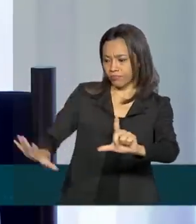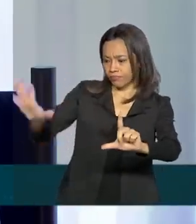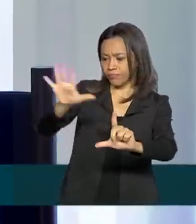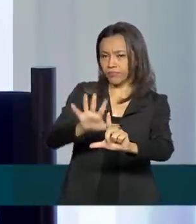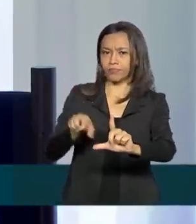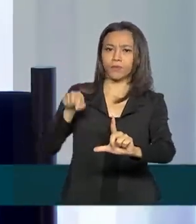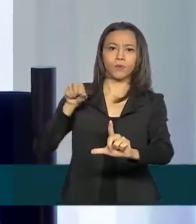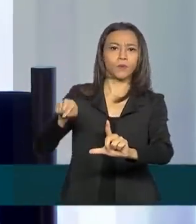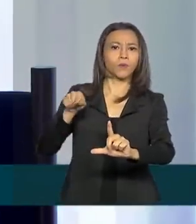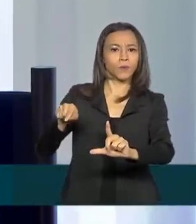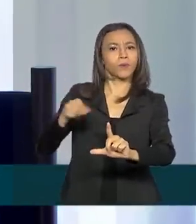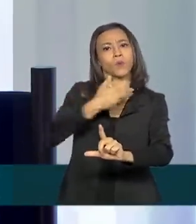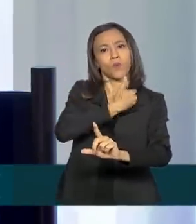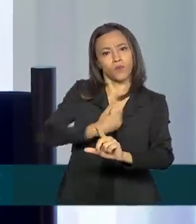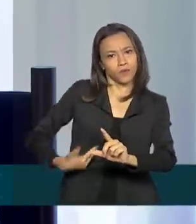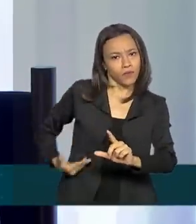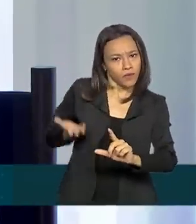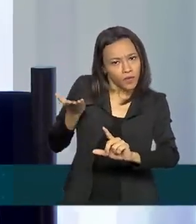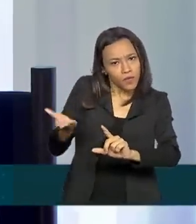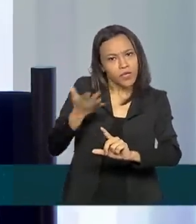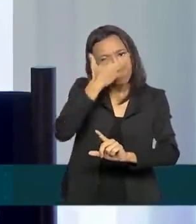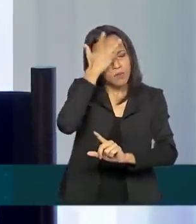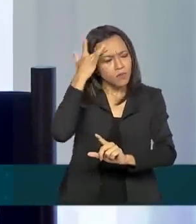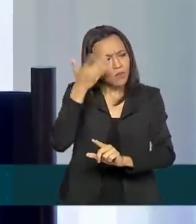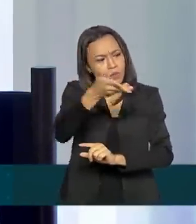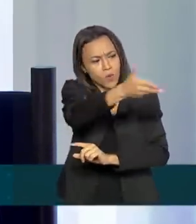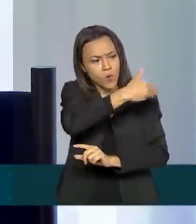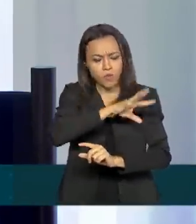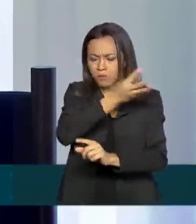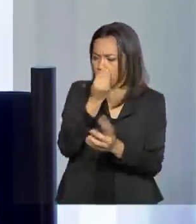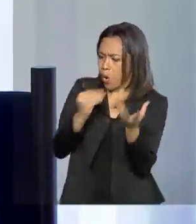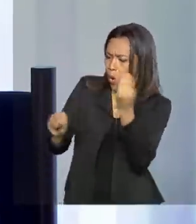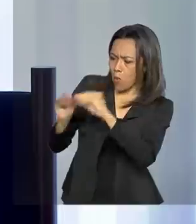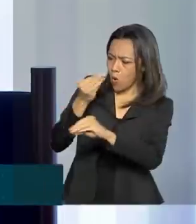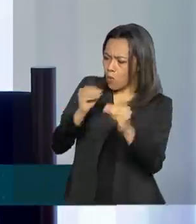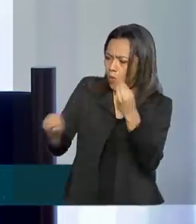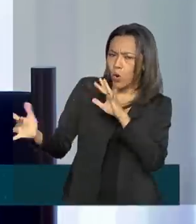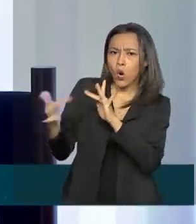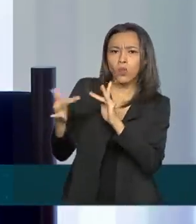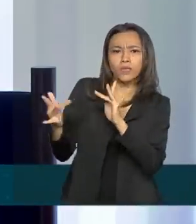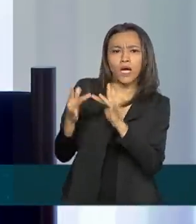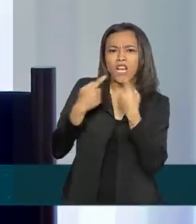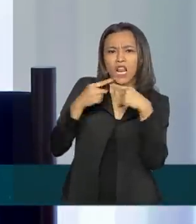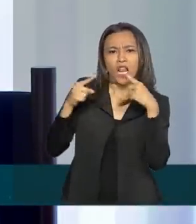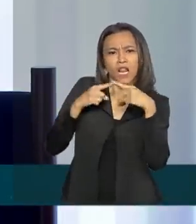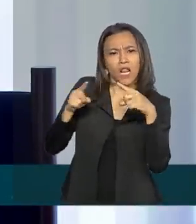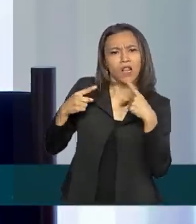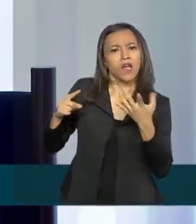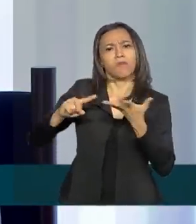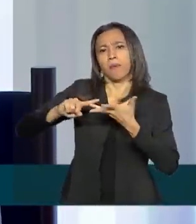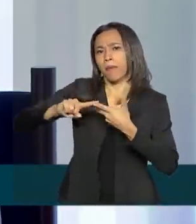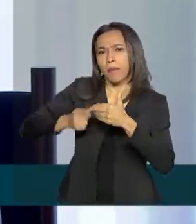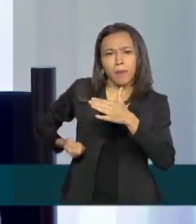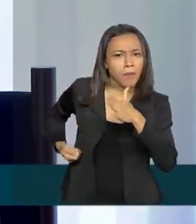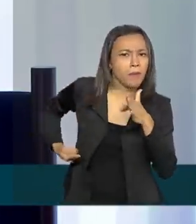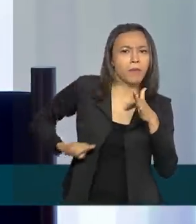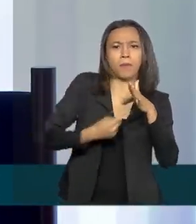canal do governo, para que o cidadão se comunique com o governo através de manifestações, sejam denúncias,